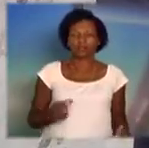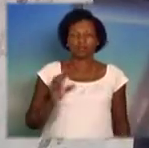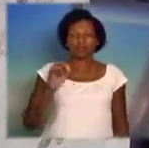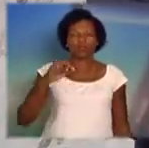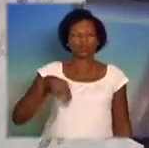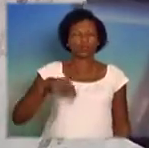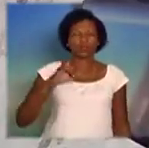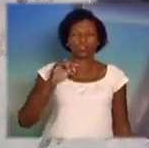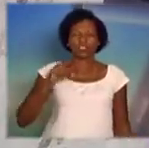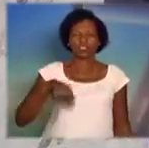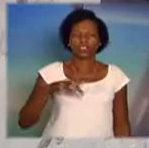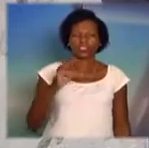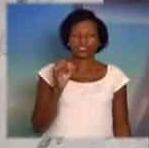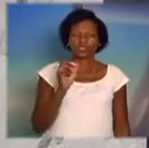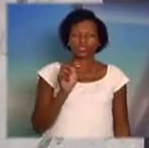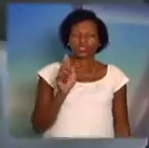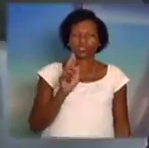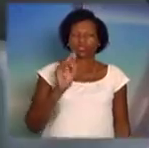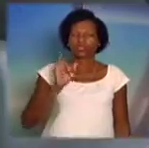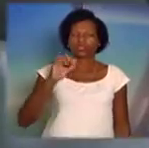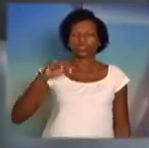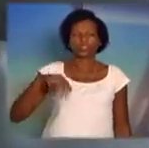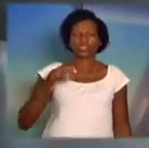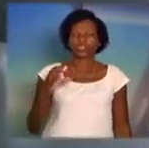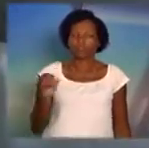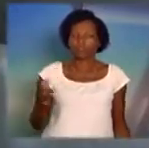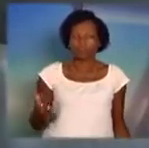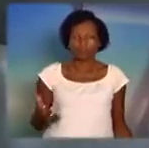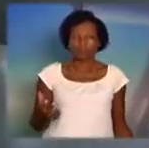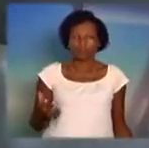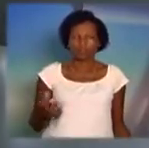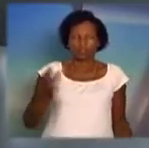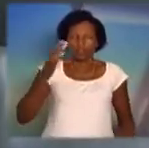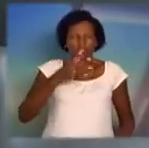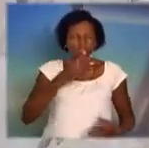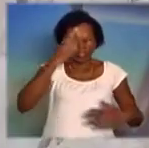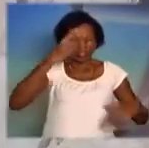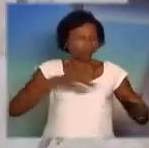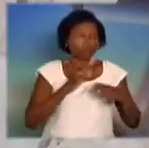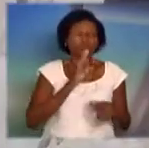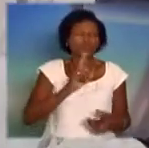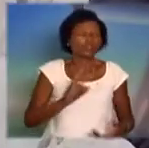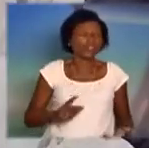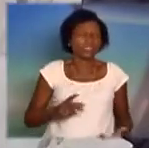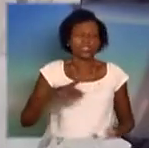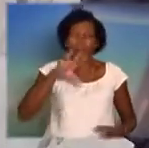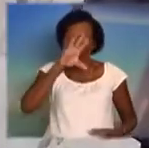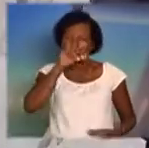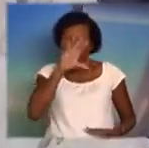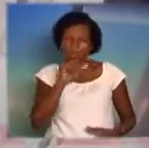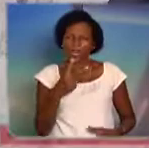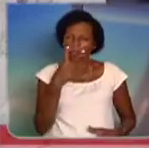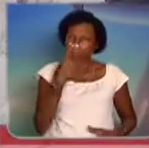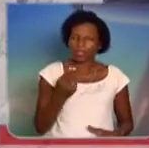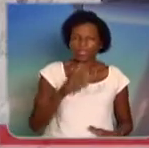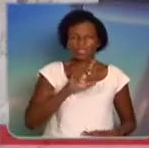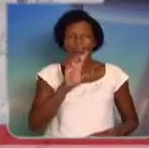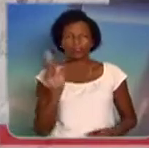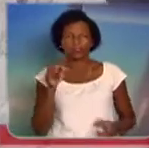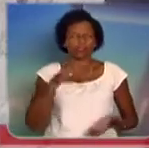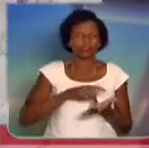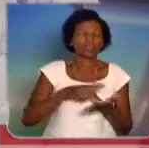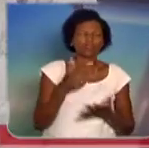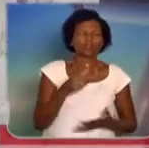de pato e não é pato, tem pelo e não é cachorro. Ninguém sabe o virou aquilo lá, né? É um ornitorrinco. E o governo federal ali lançou o